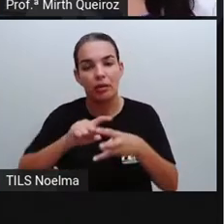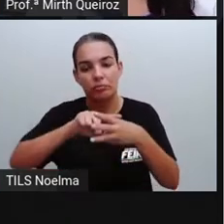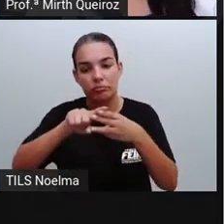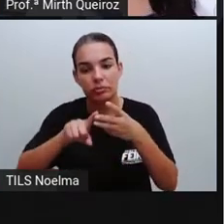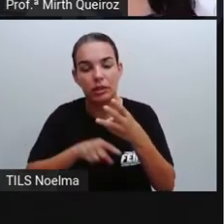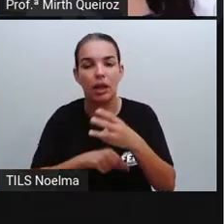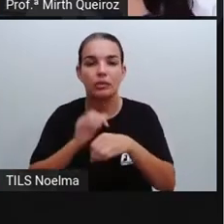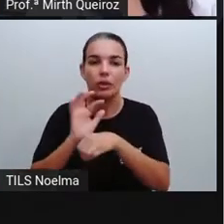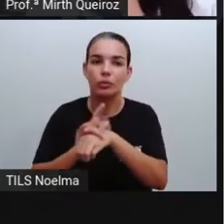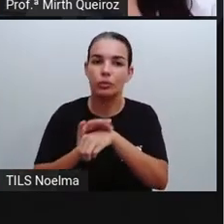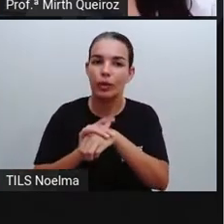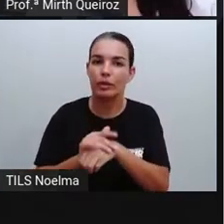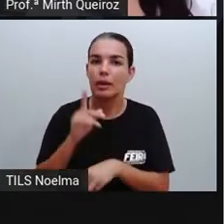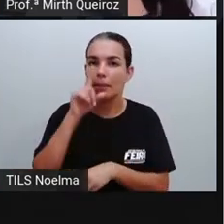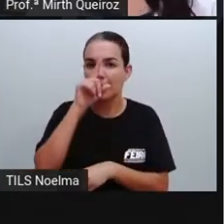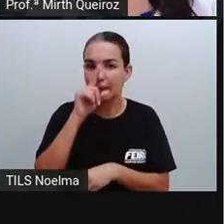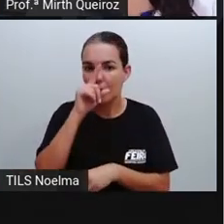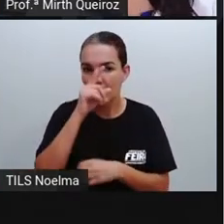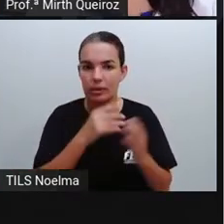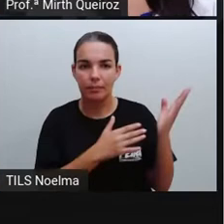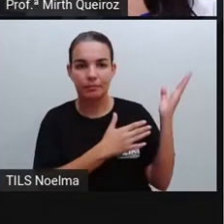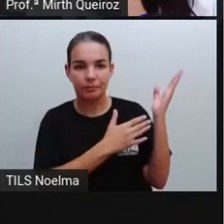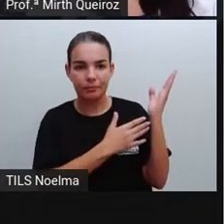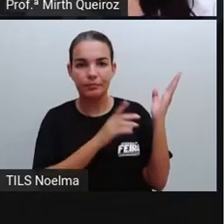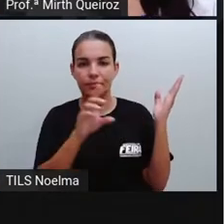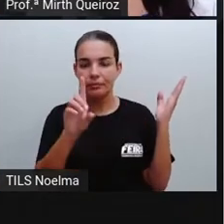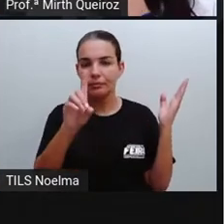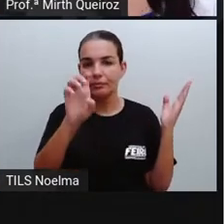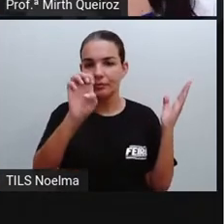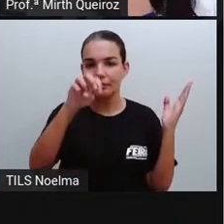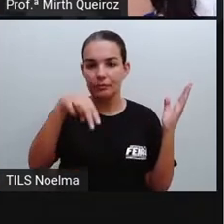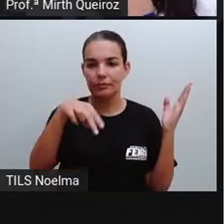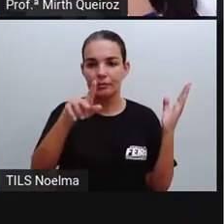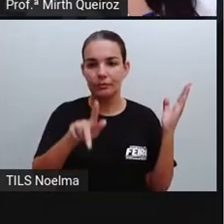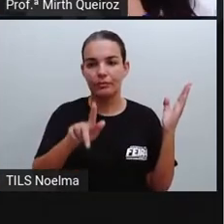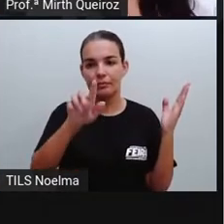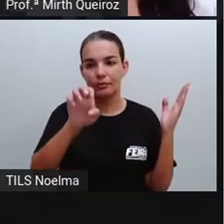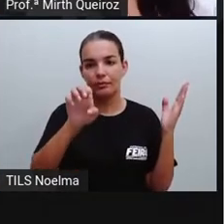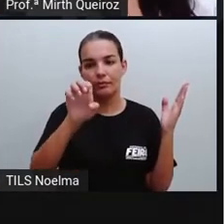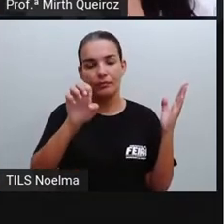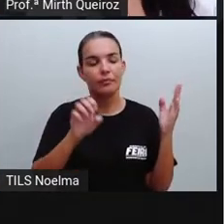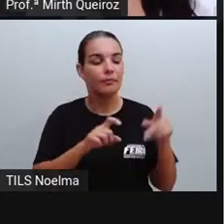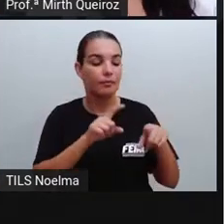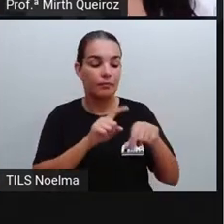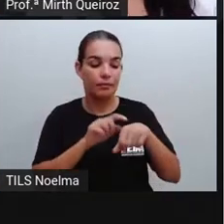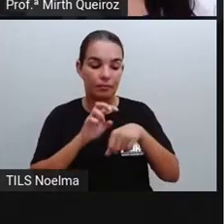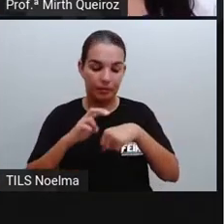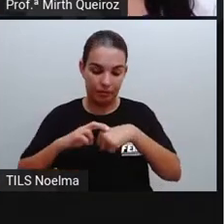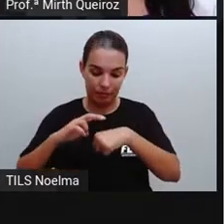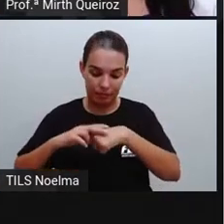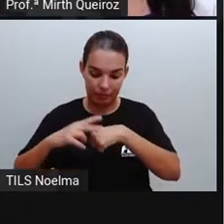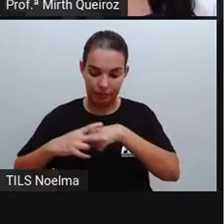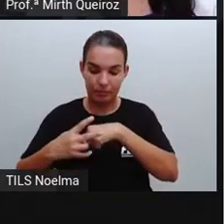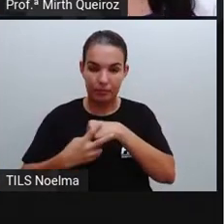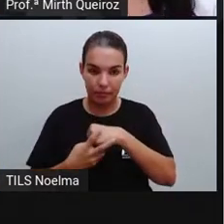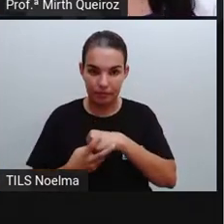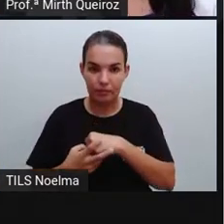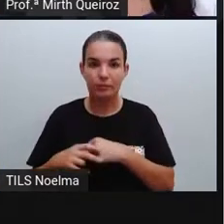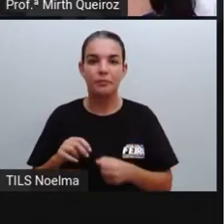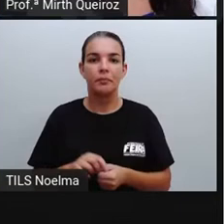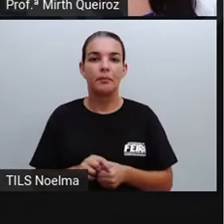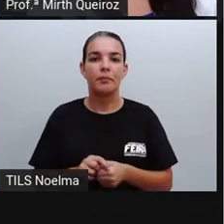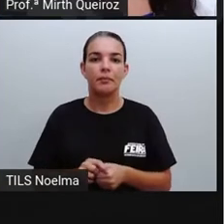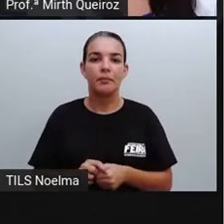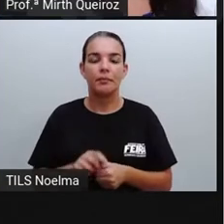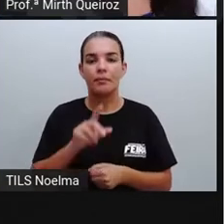inicialmente. São dengue, zika e chikungunya, né? Esses são os três tipos de doença